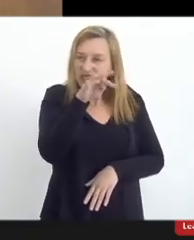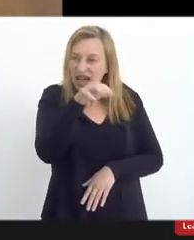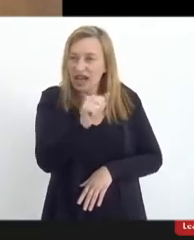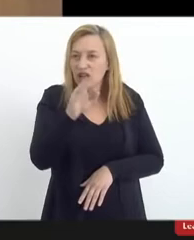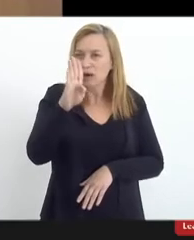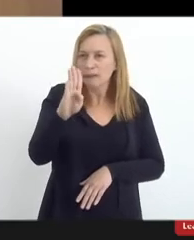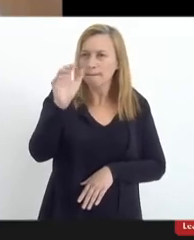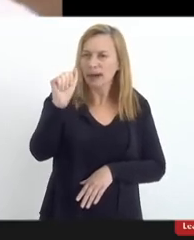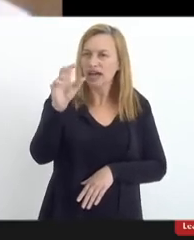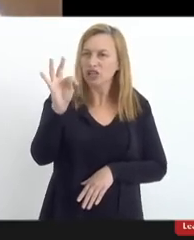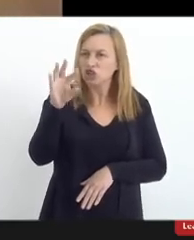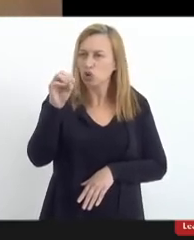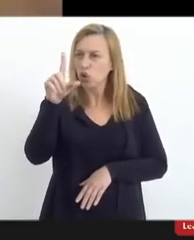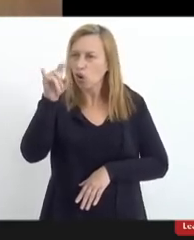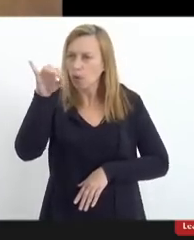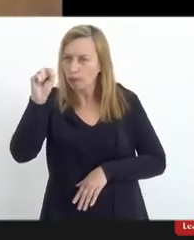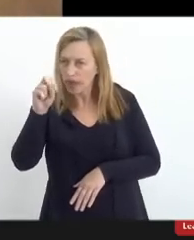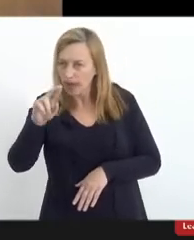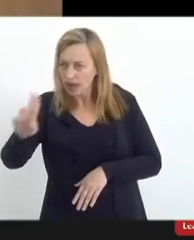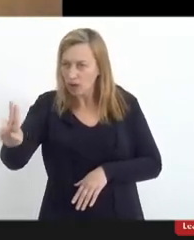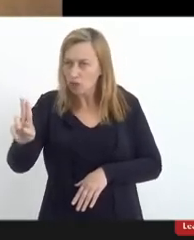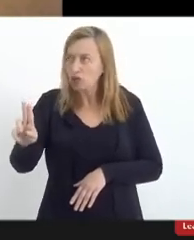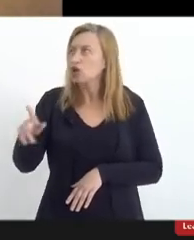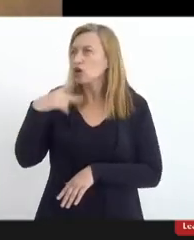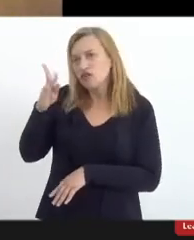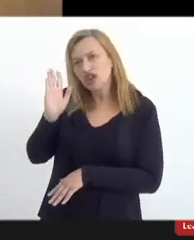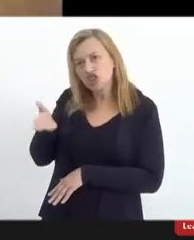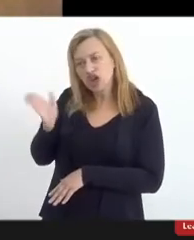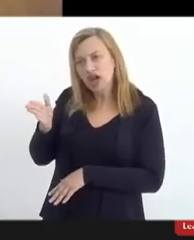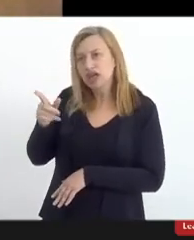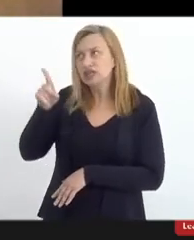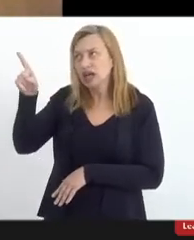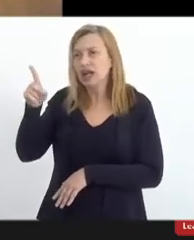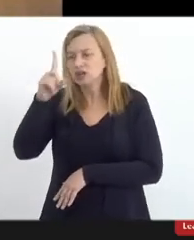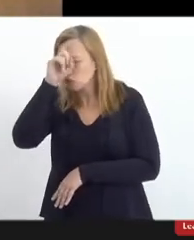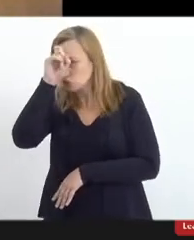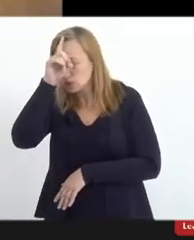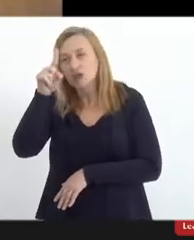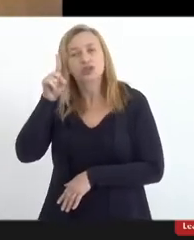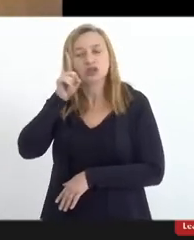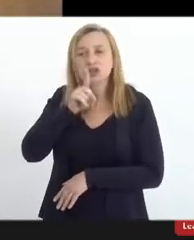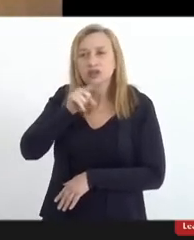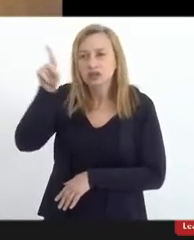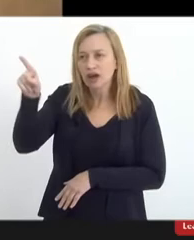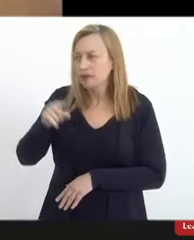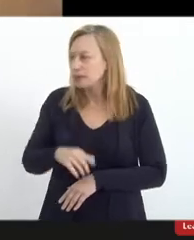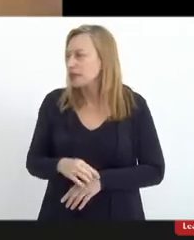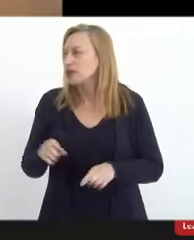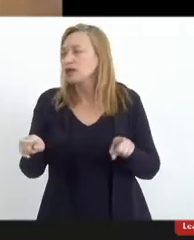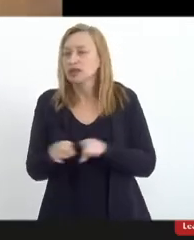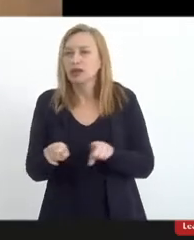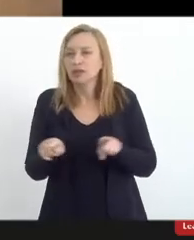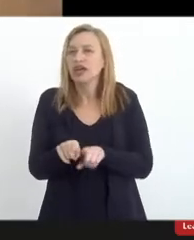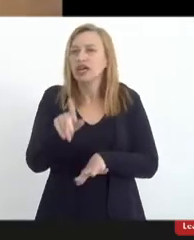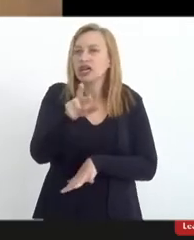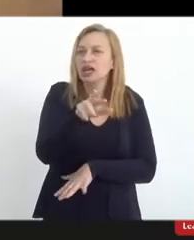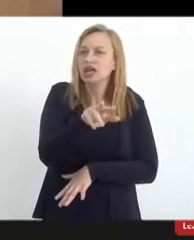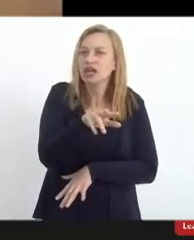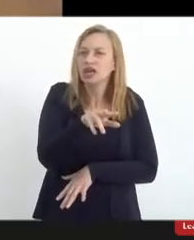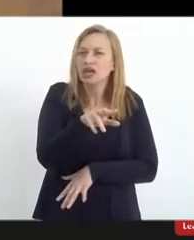citei anteriormente, está, infelizmente, hospitalizado agora num hospital nos Estados Unidos, quanto o irmão